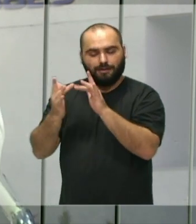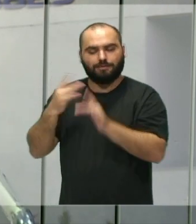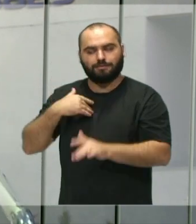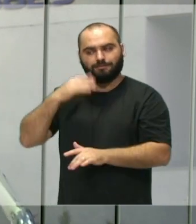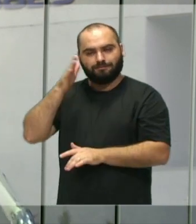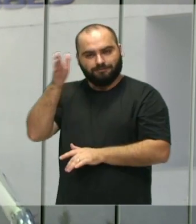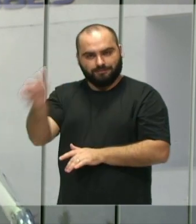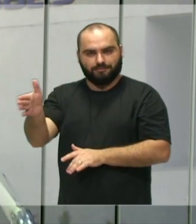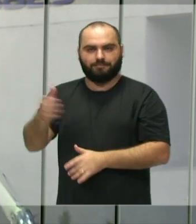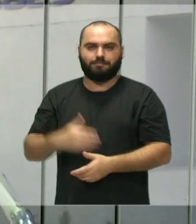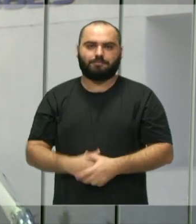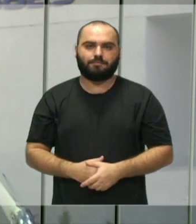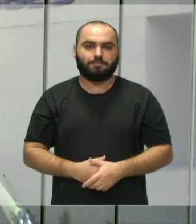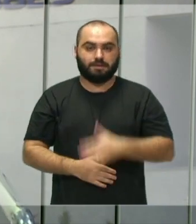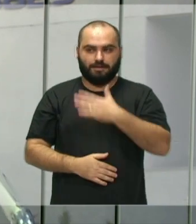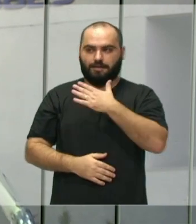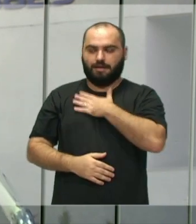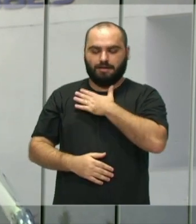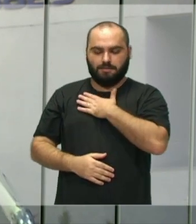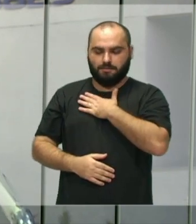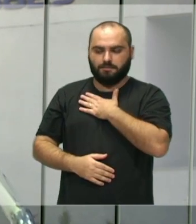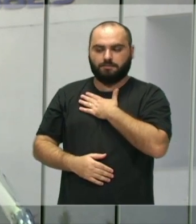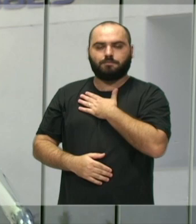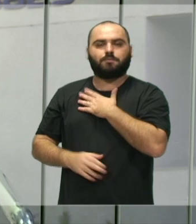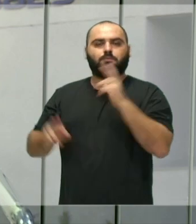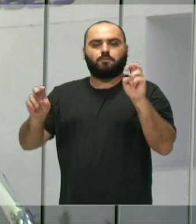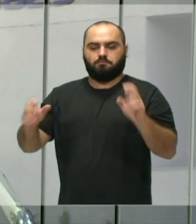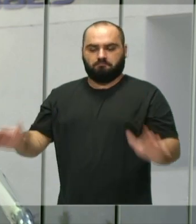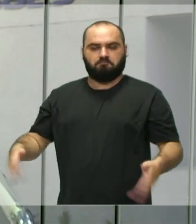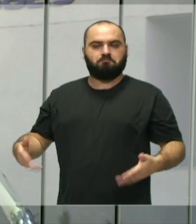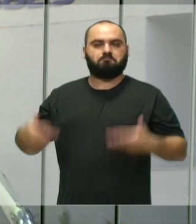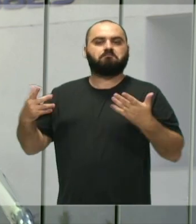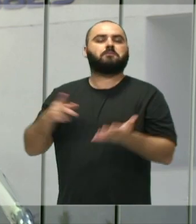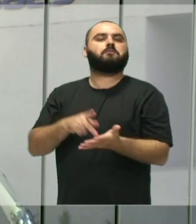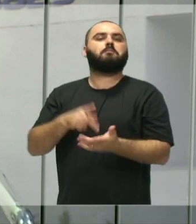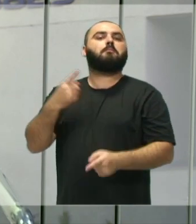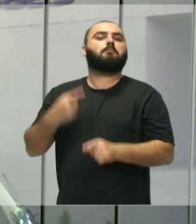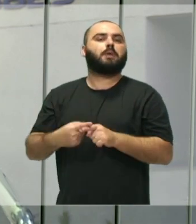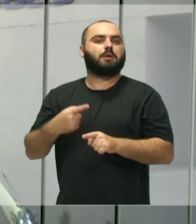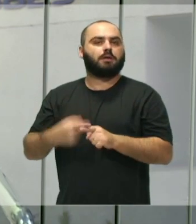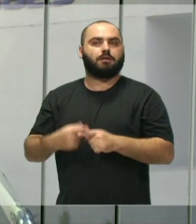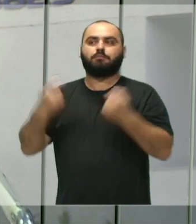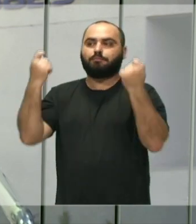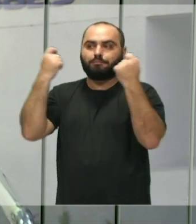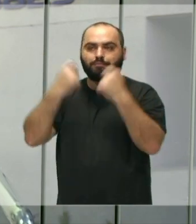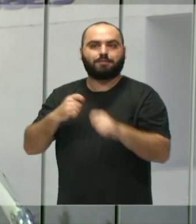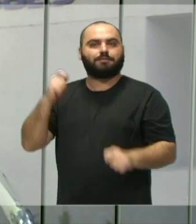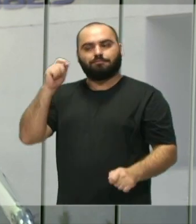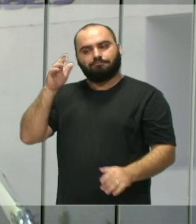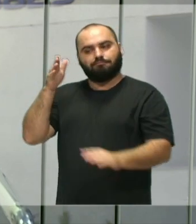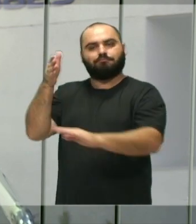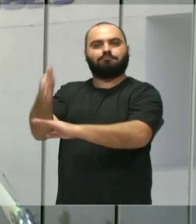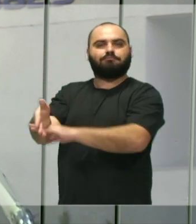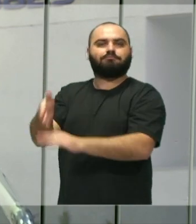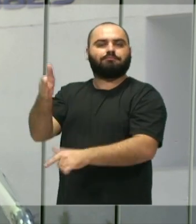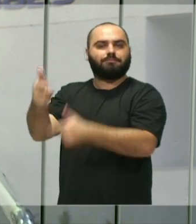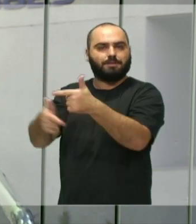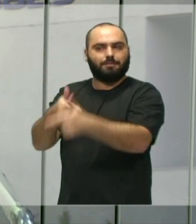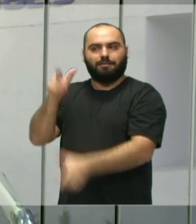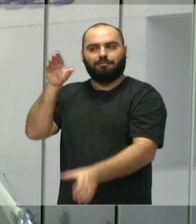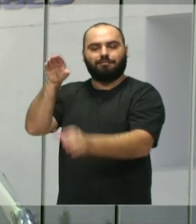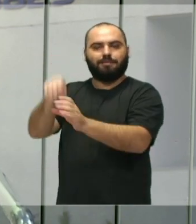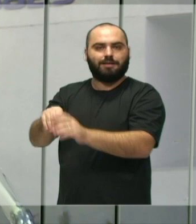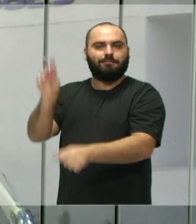Isso são situações que me motivam muito. Por quê? Porque a gente precisa trabalhar com a prevenção. Isso é uma prevenção. Talvez o